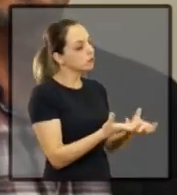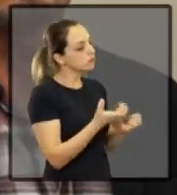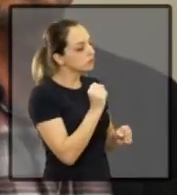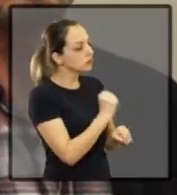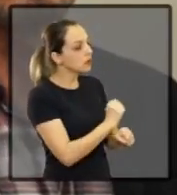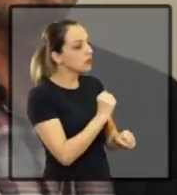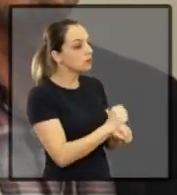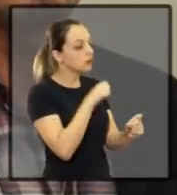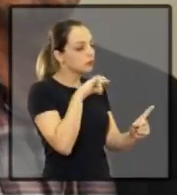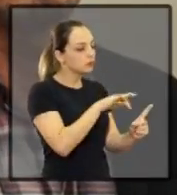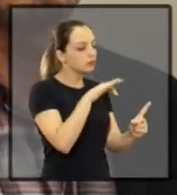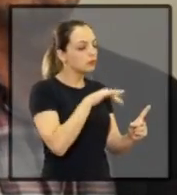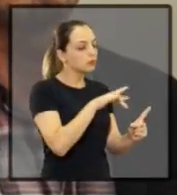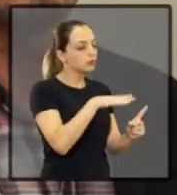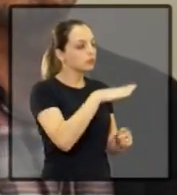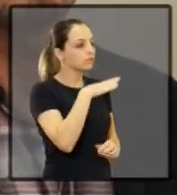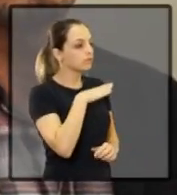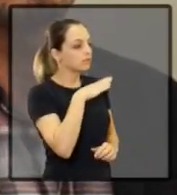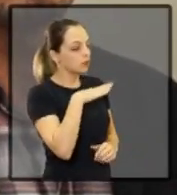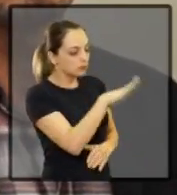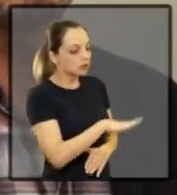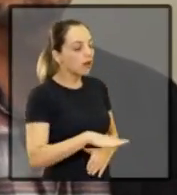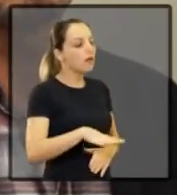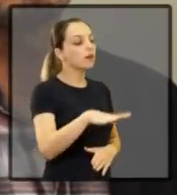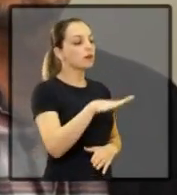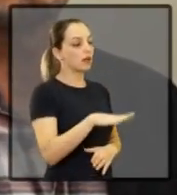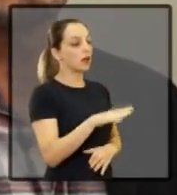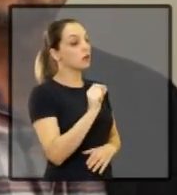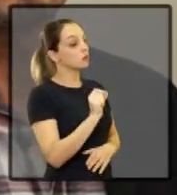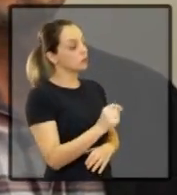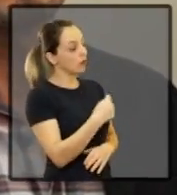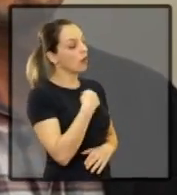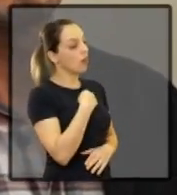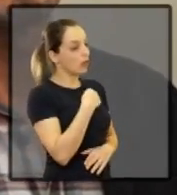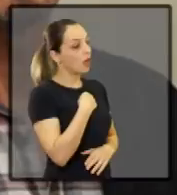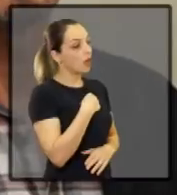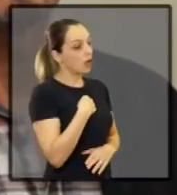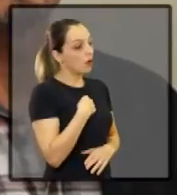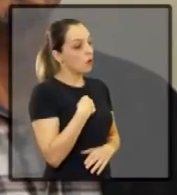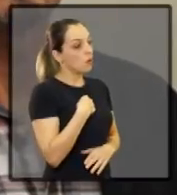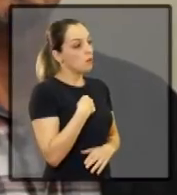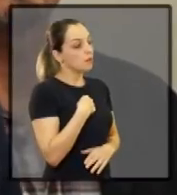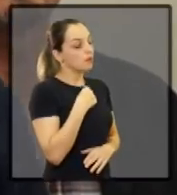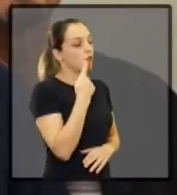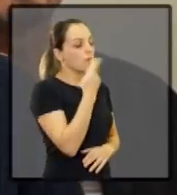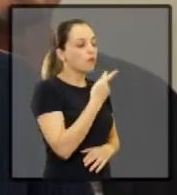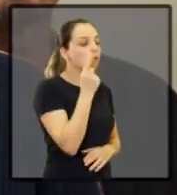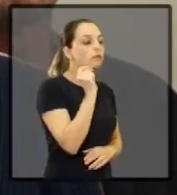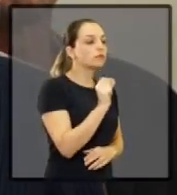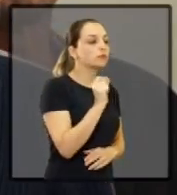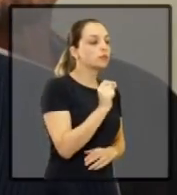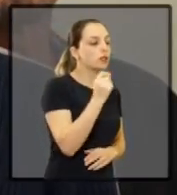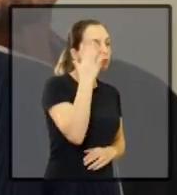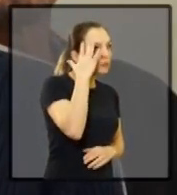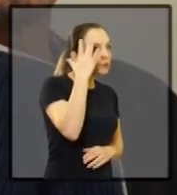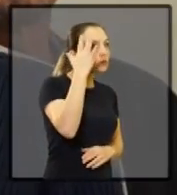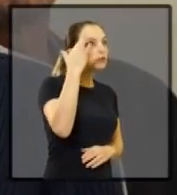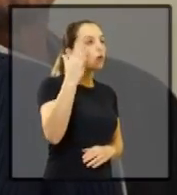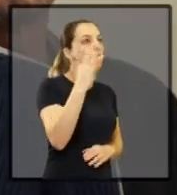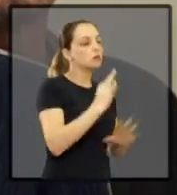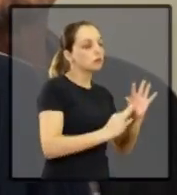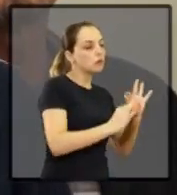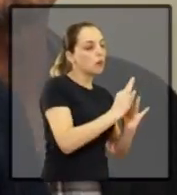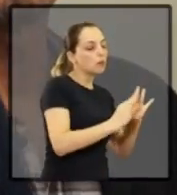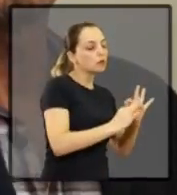de uma intervenção urbana naquele espaço. Eu vou ser franco para vocês. Eu sonho com um